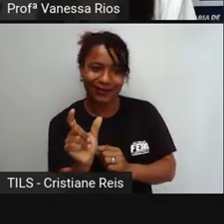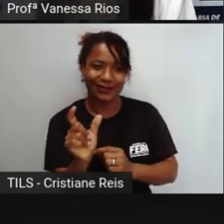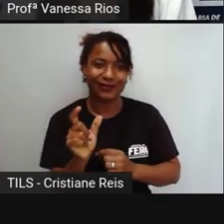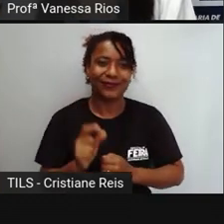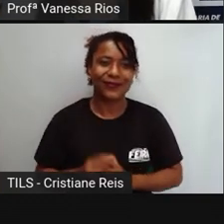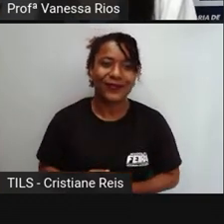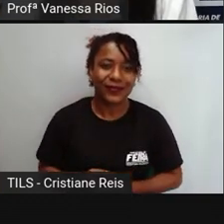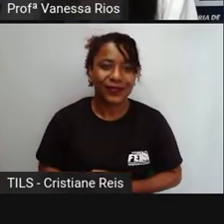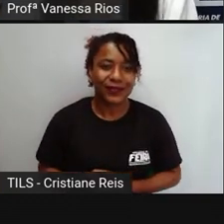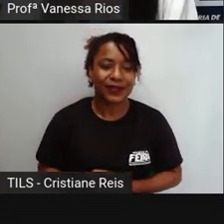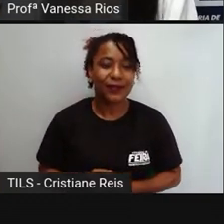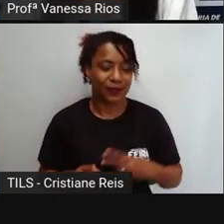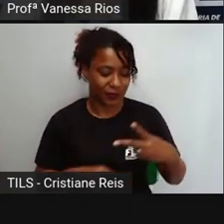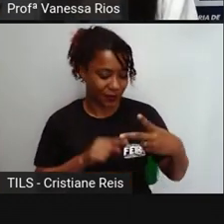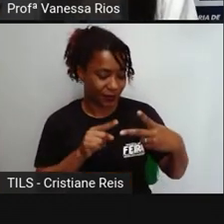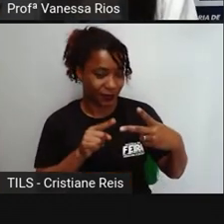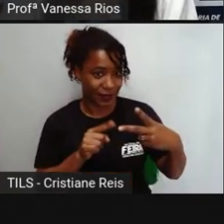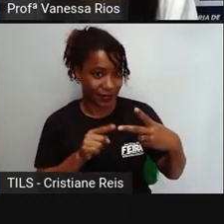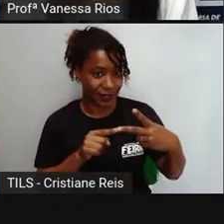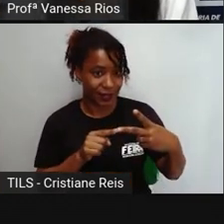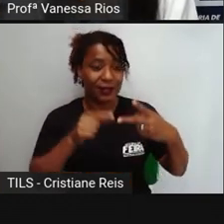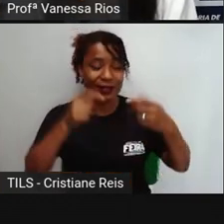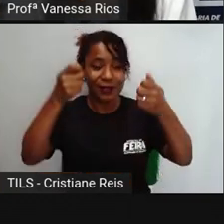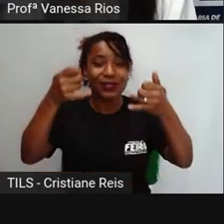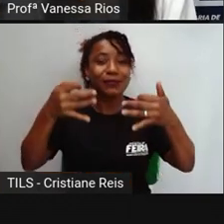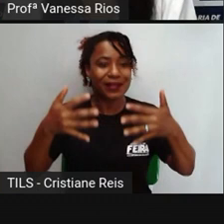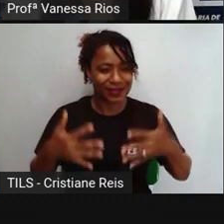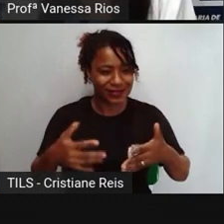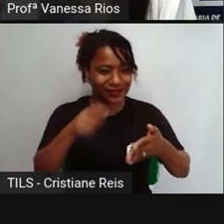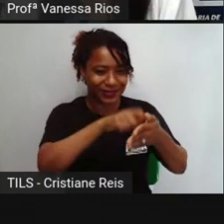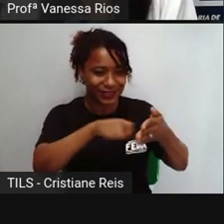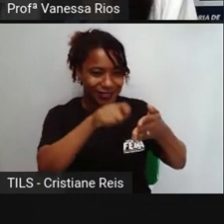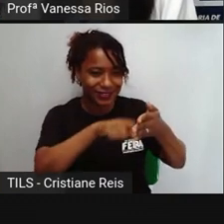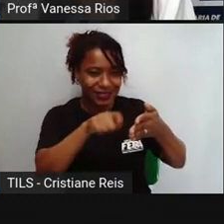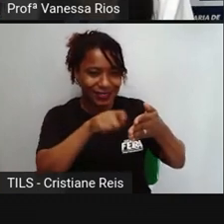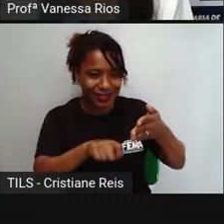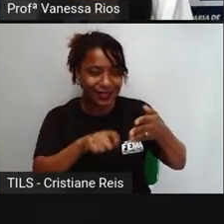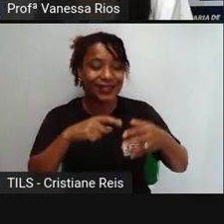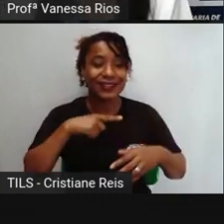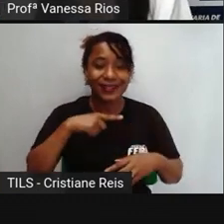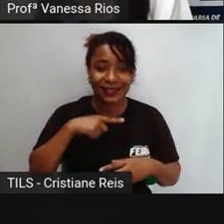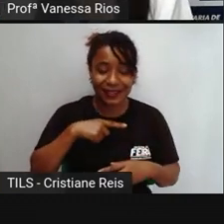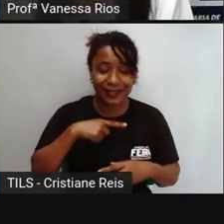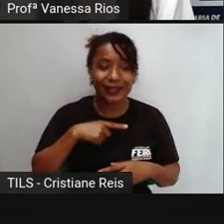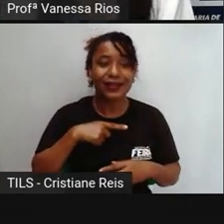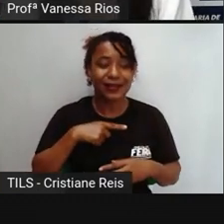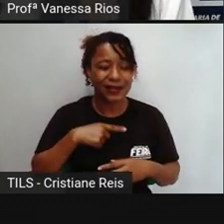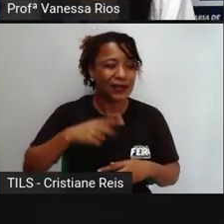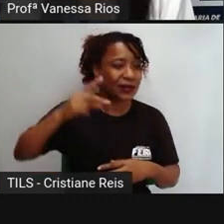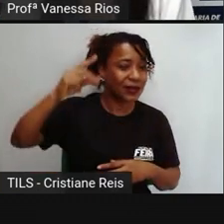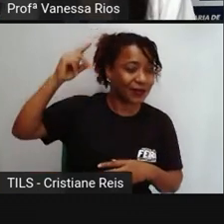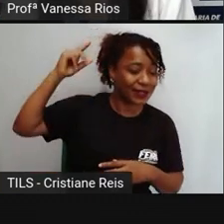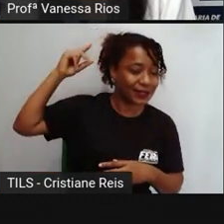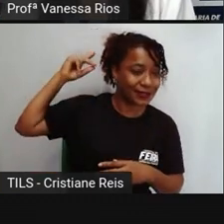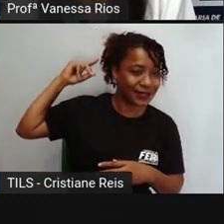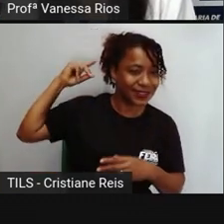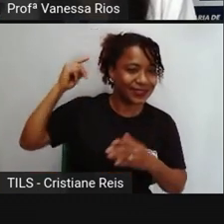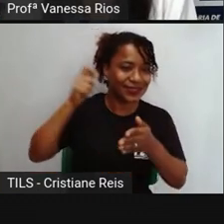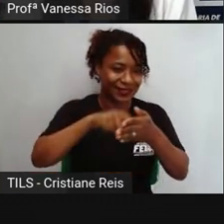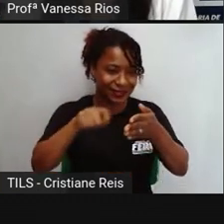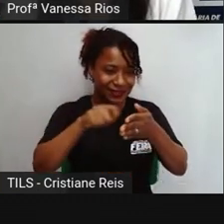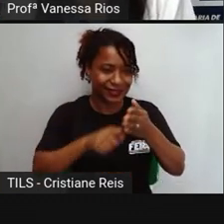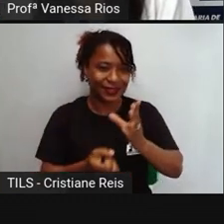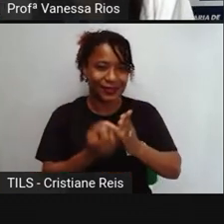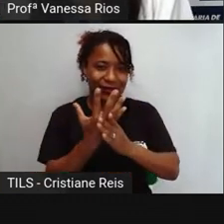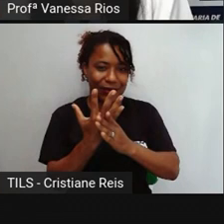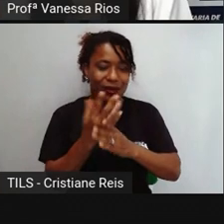Outro termo aí que apareceu muito na definição da escrita, principalmente, né, nos primeiros escritos, é o